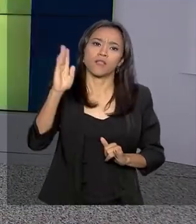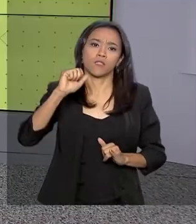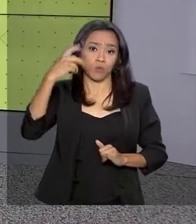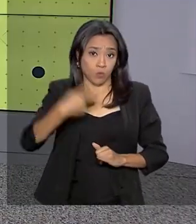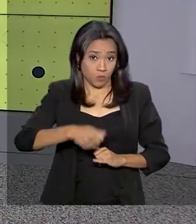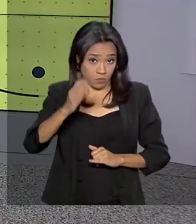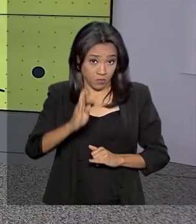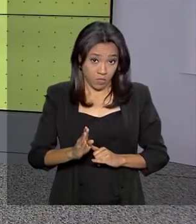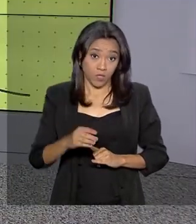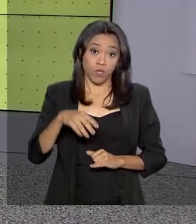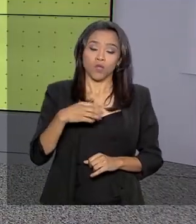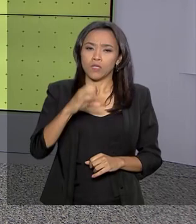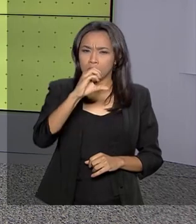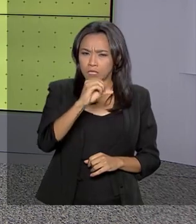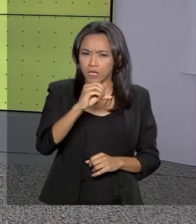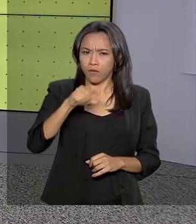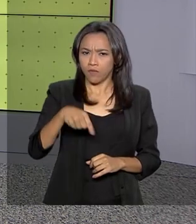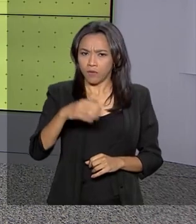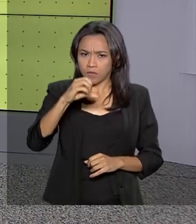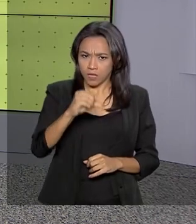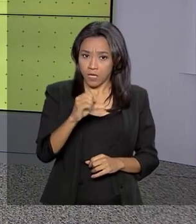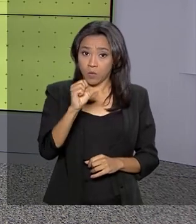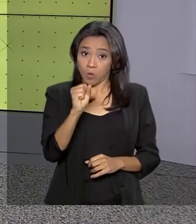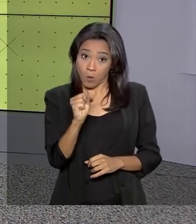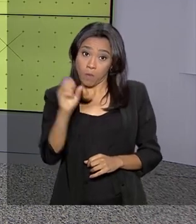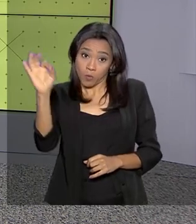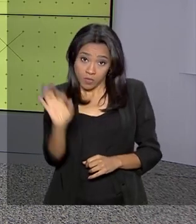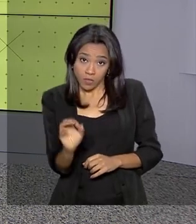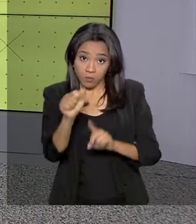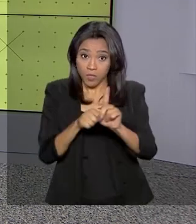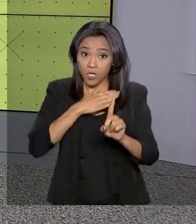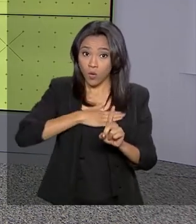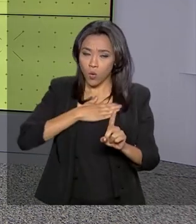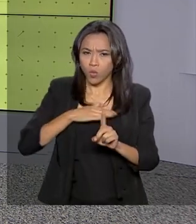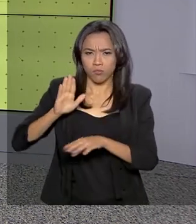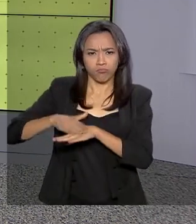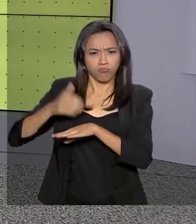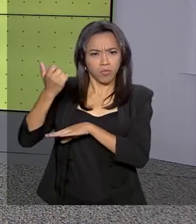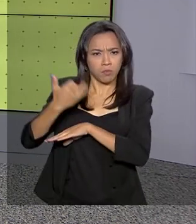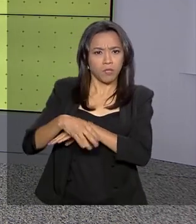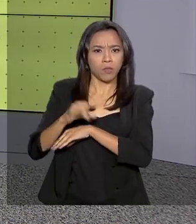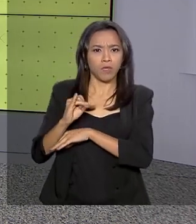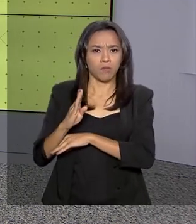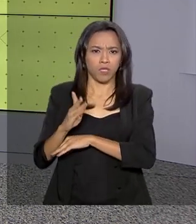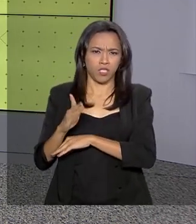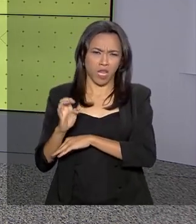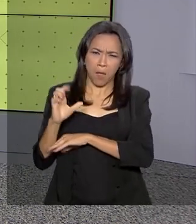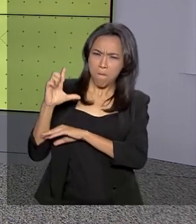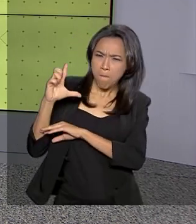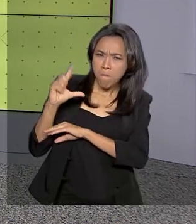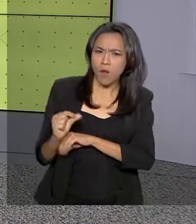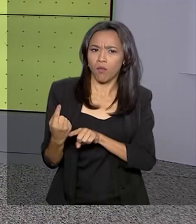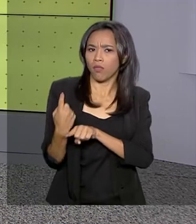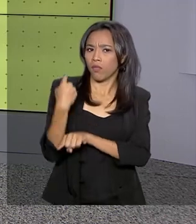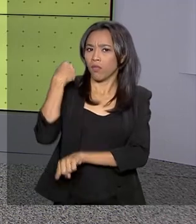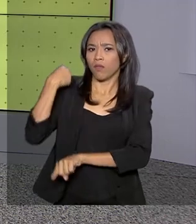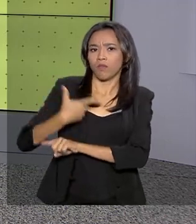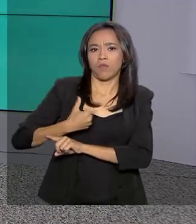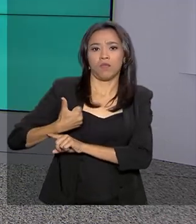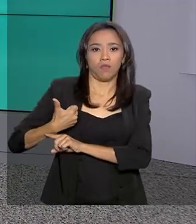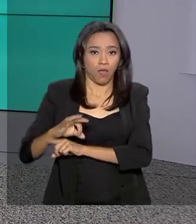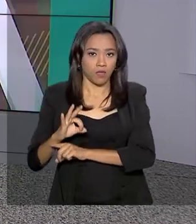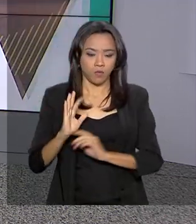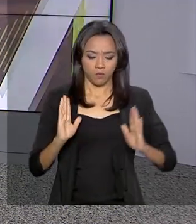,08% em agosto. De acordo com o IBGE, essa é a menor taxa para o mês desde 2010. Nos últimos